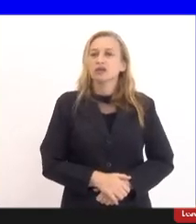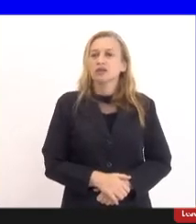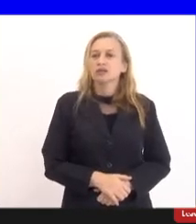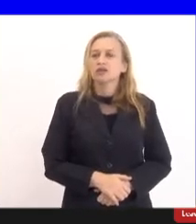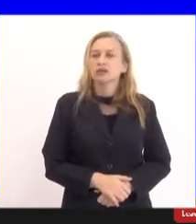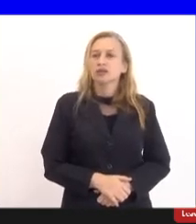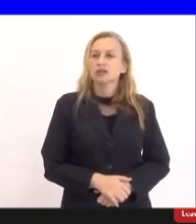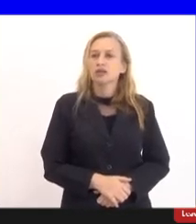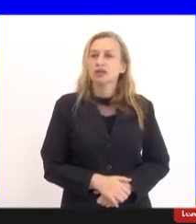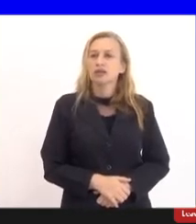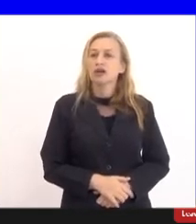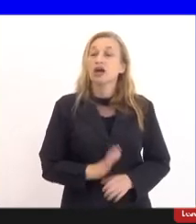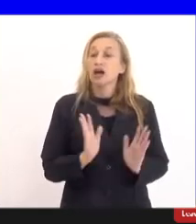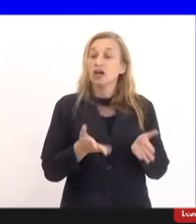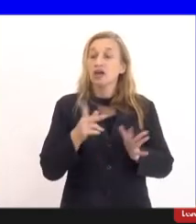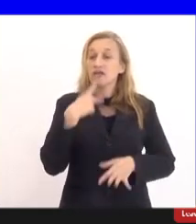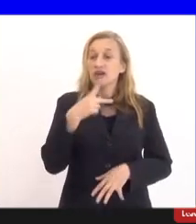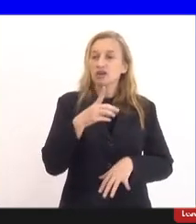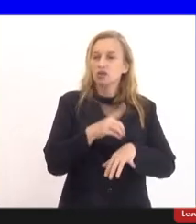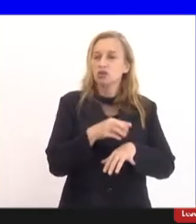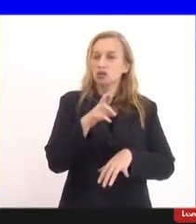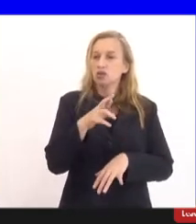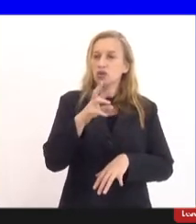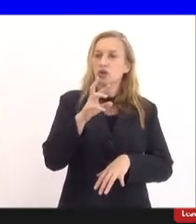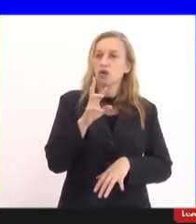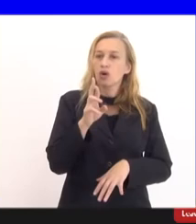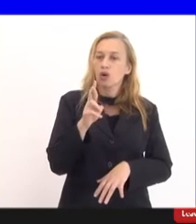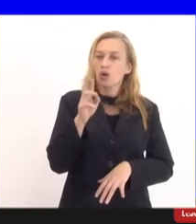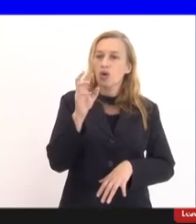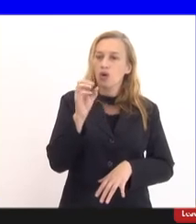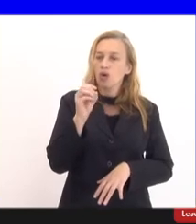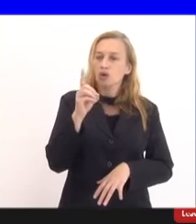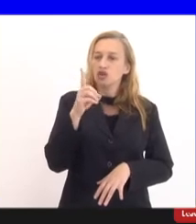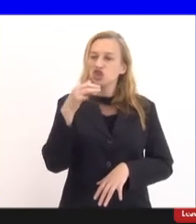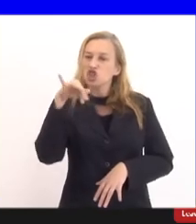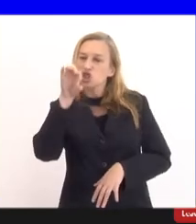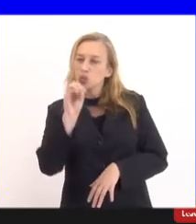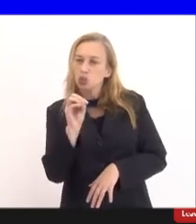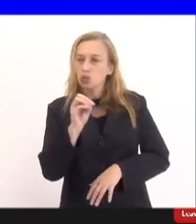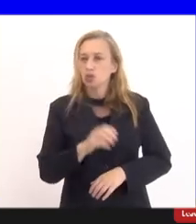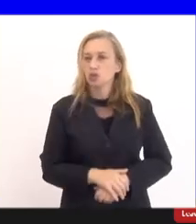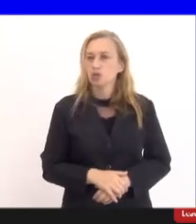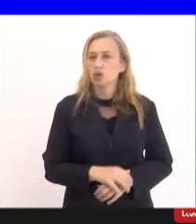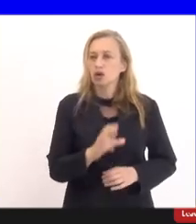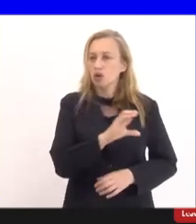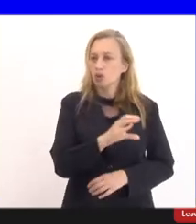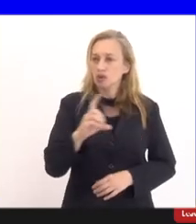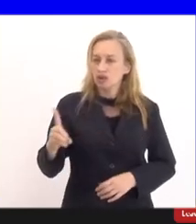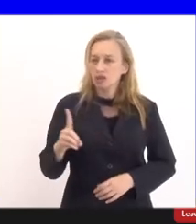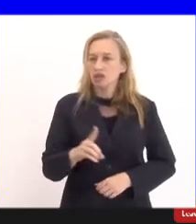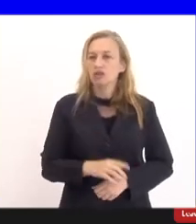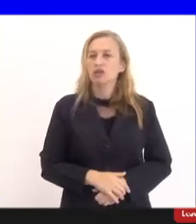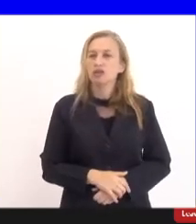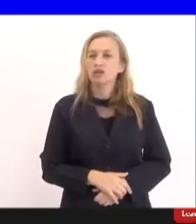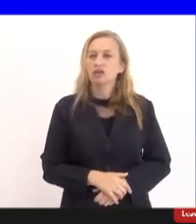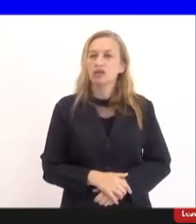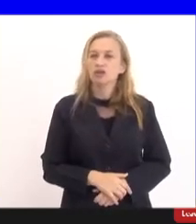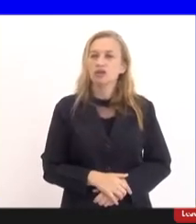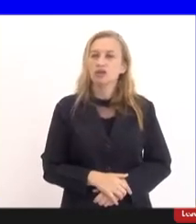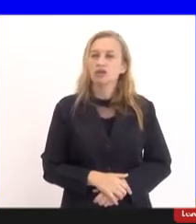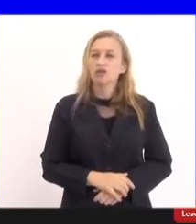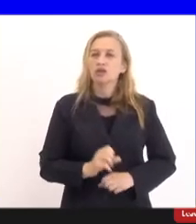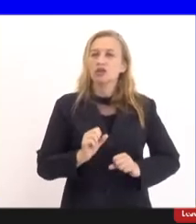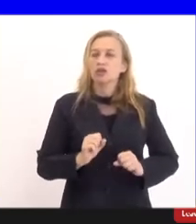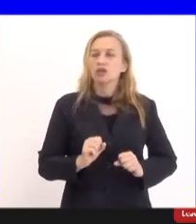Passamos então a palavra agora ao doutor Rodrigo Azambuja, ele que é coordenador da Coordenadoria de Defesa dos